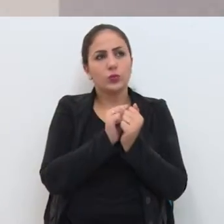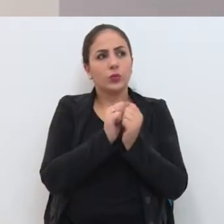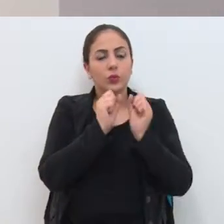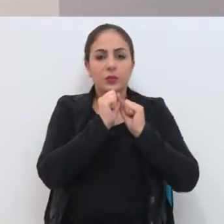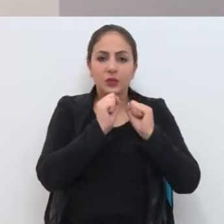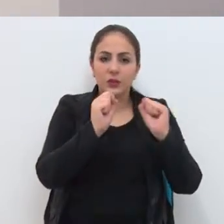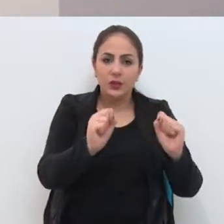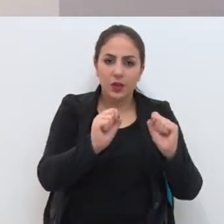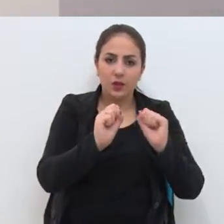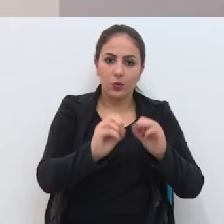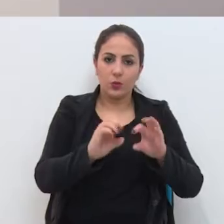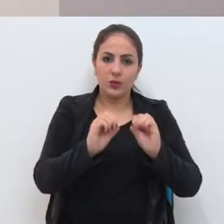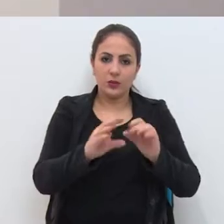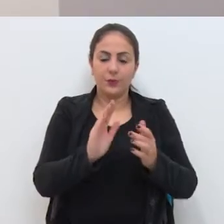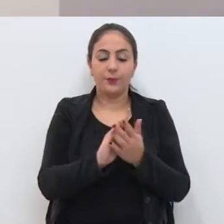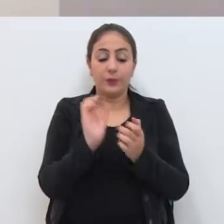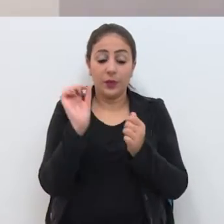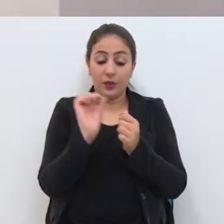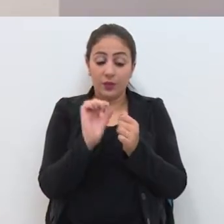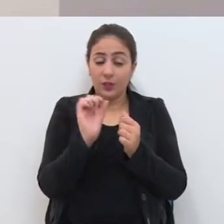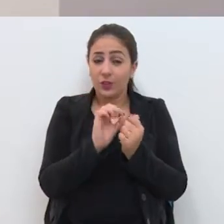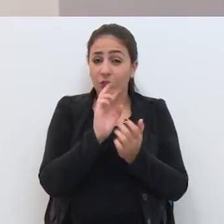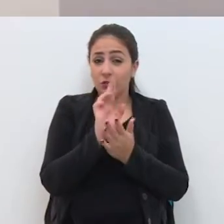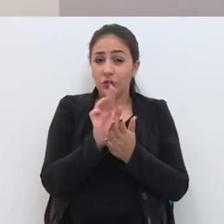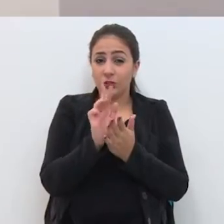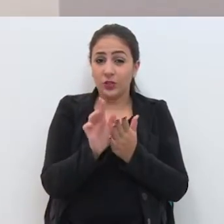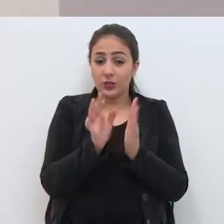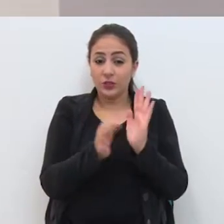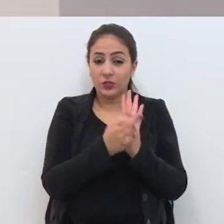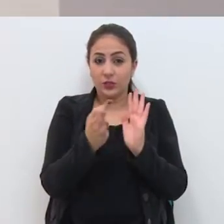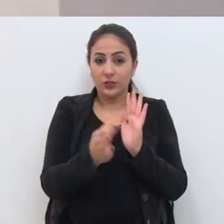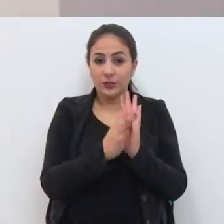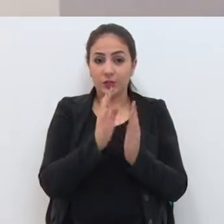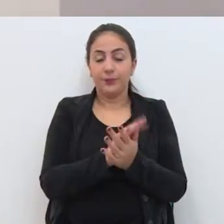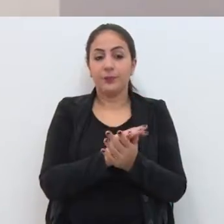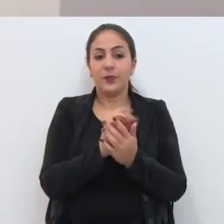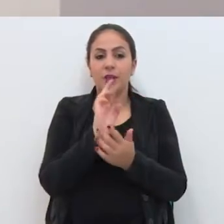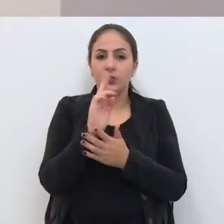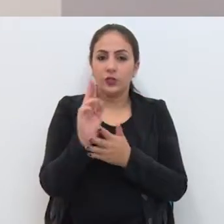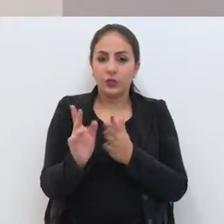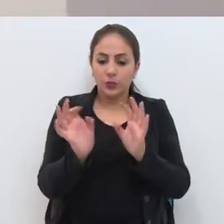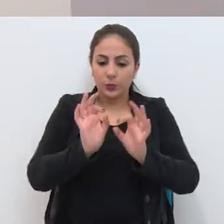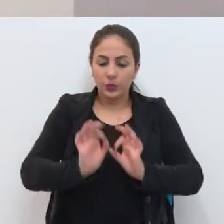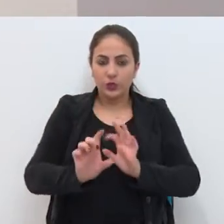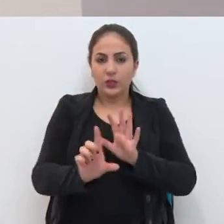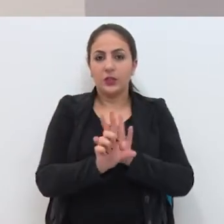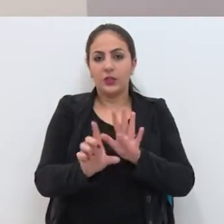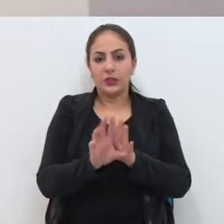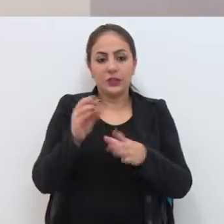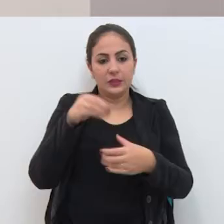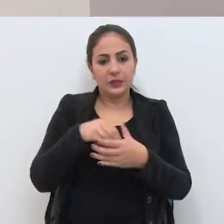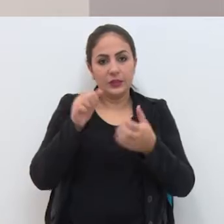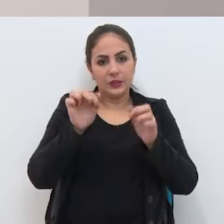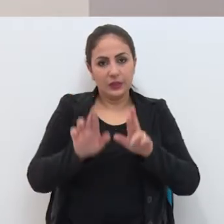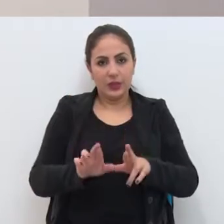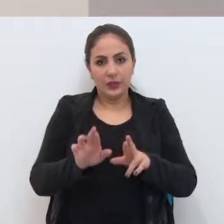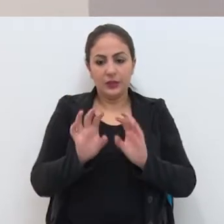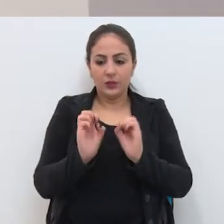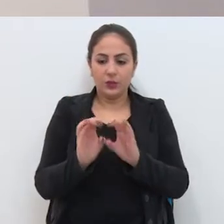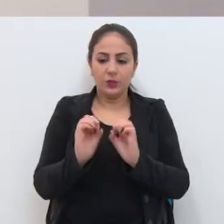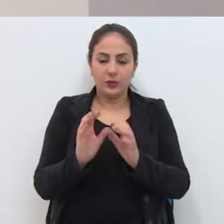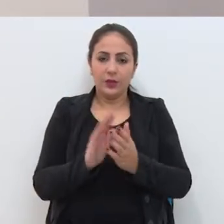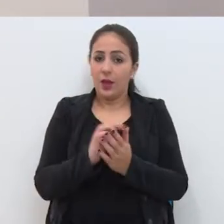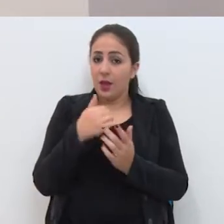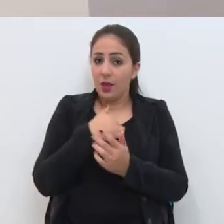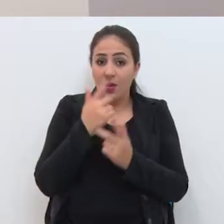muito com o secretário de educação Feito várias indicações Vários projetos de lei Dentro desse segmento de educação